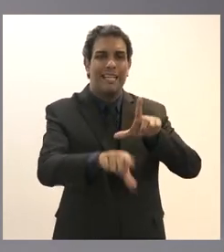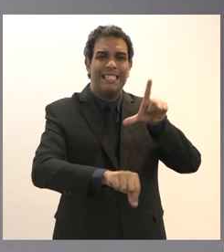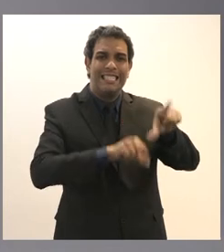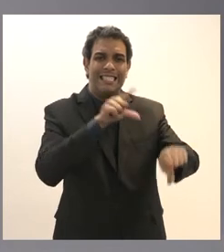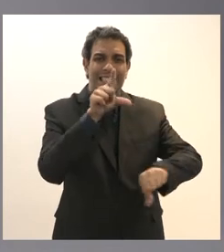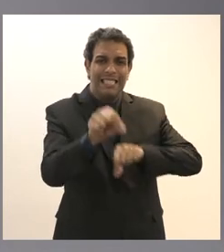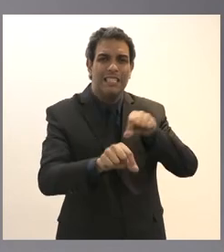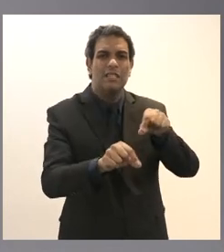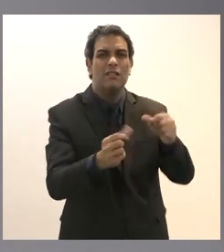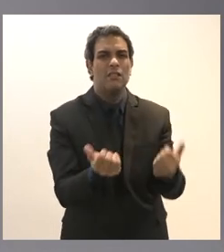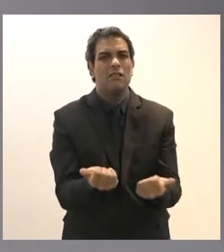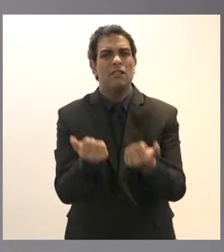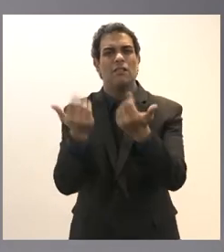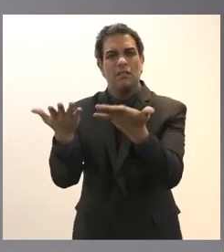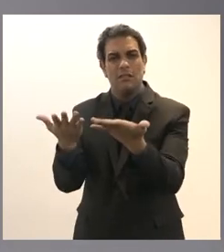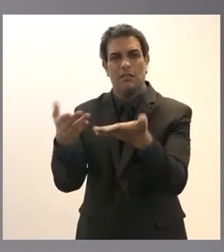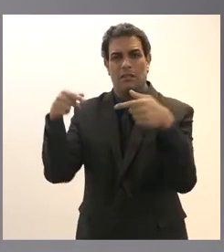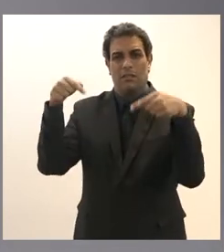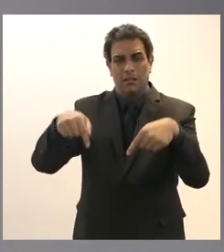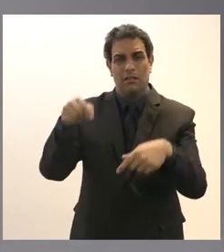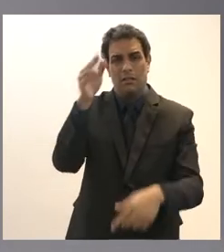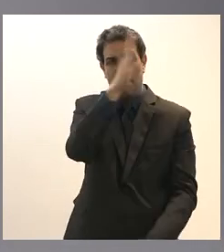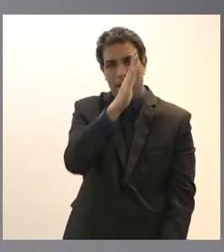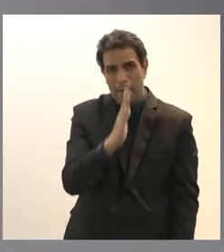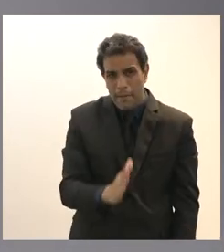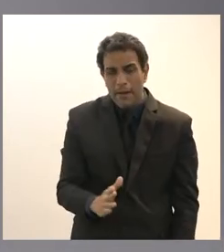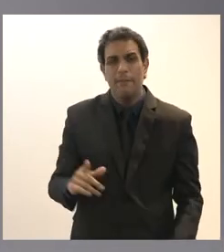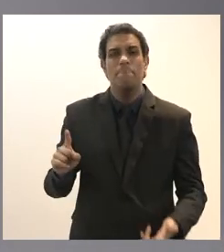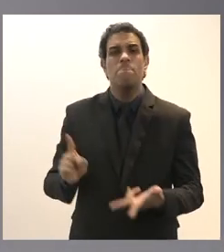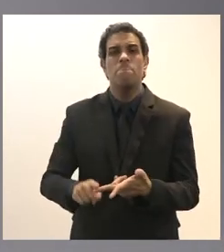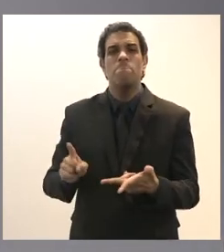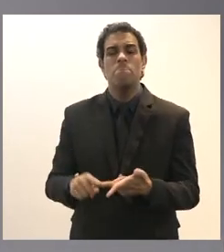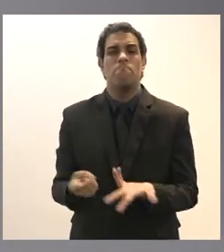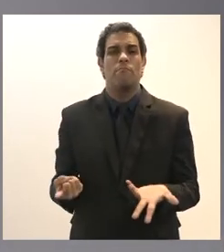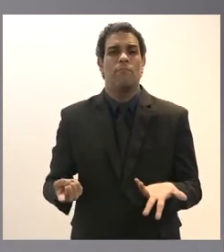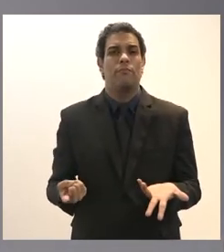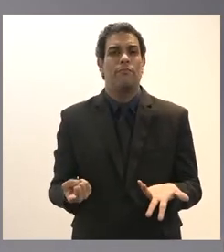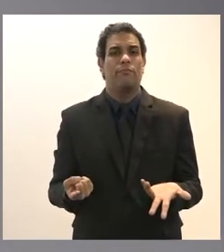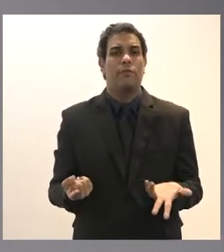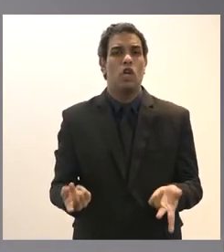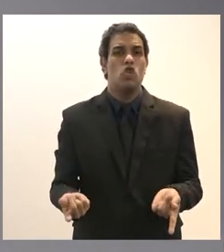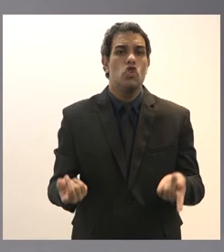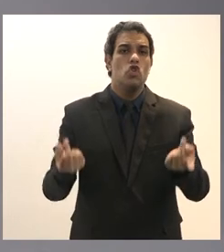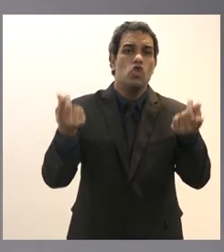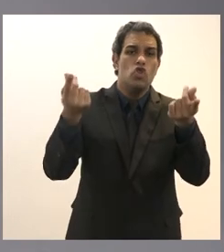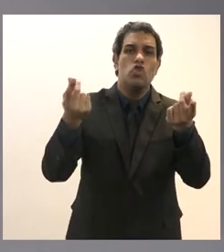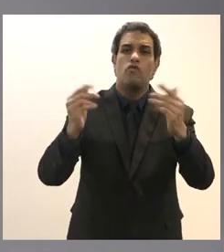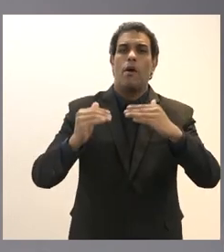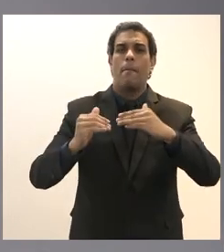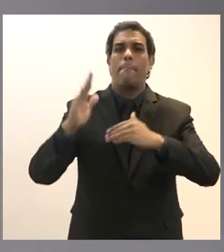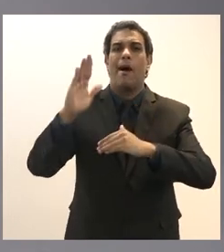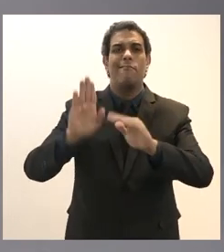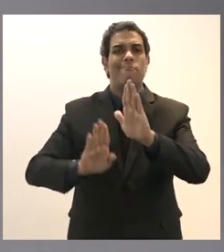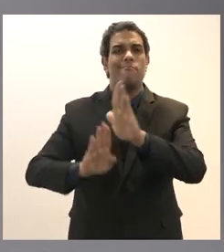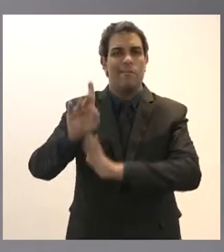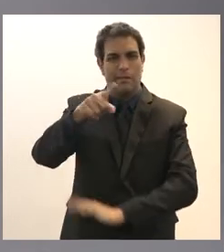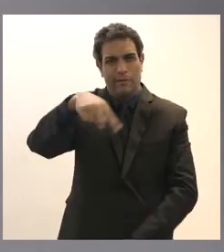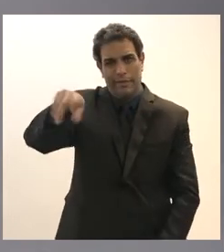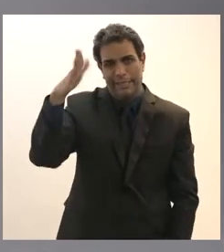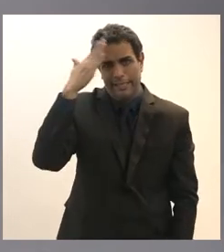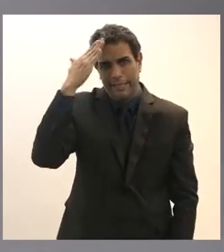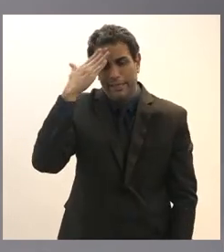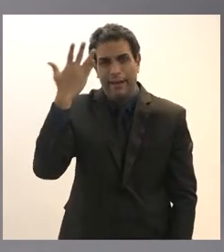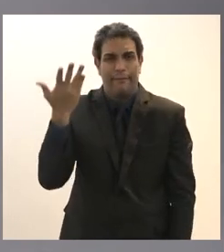entregar várias refinarias e o Brasil tem petróleo tem refinaria e o preço dos derivados de petróleo estão aí na estratosfera